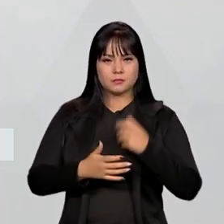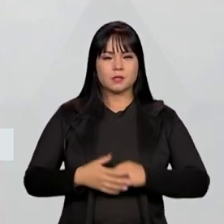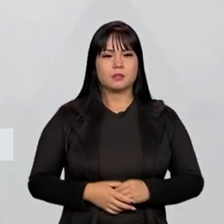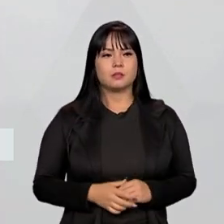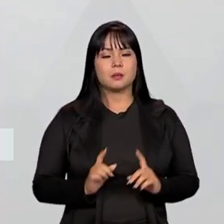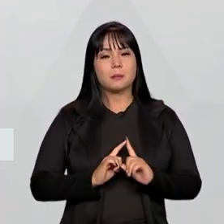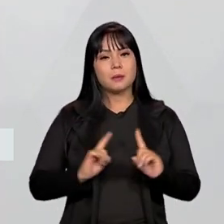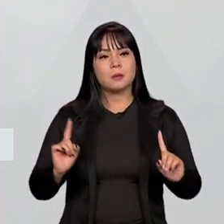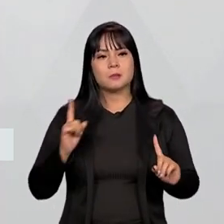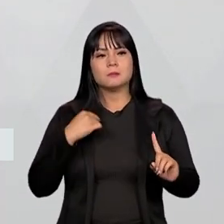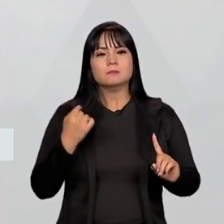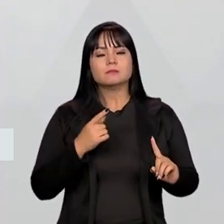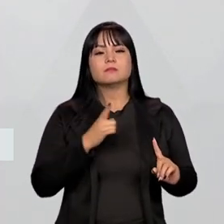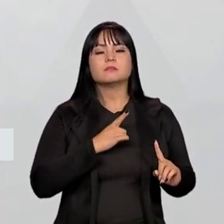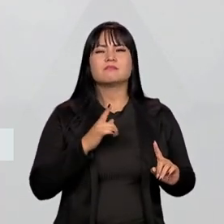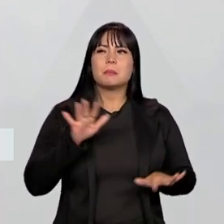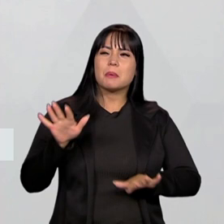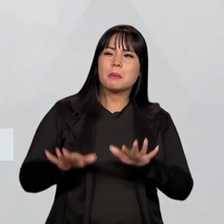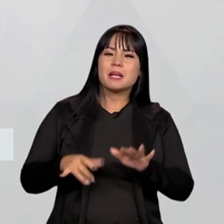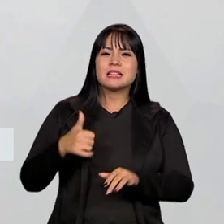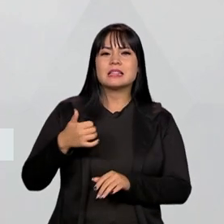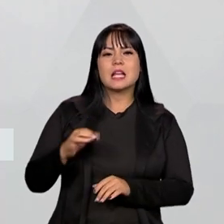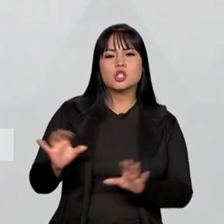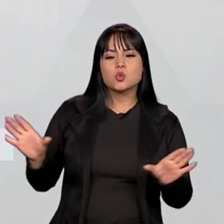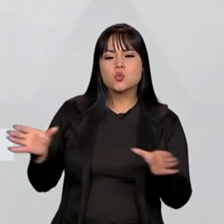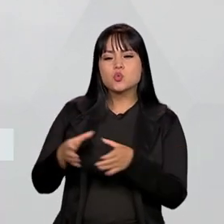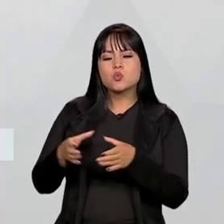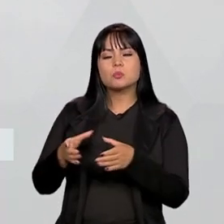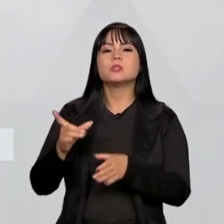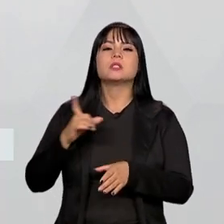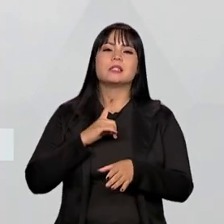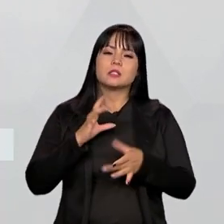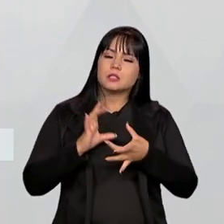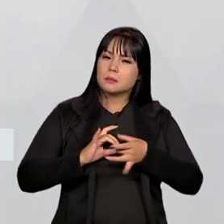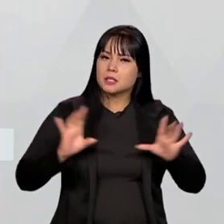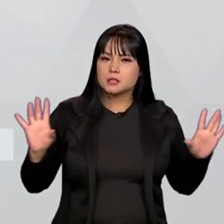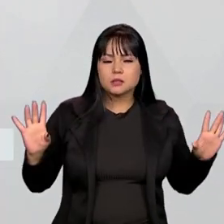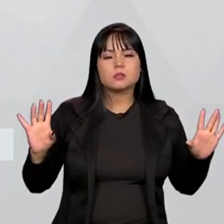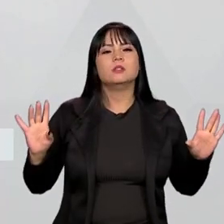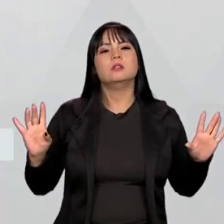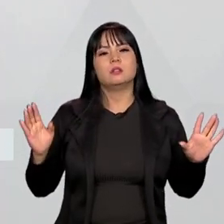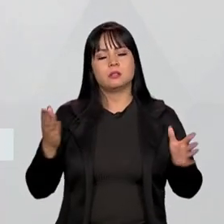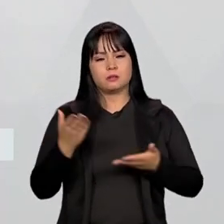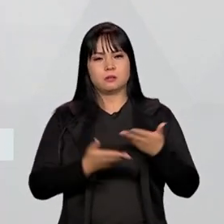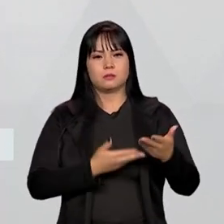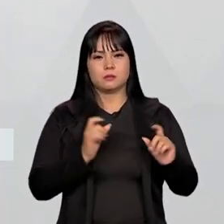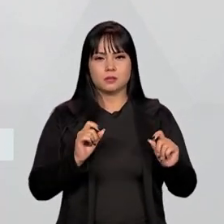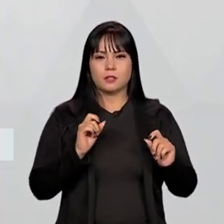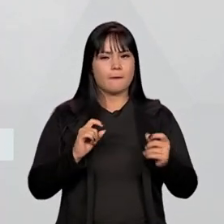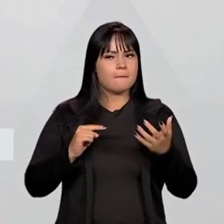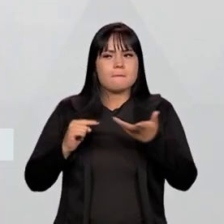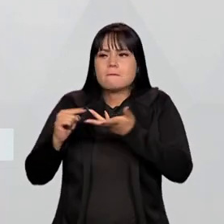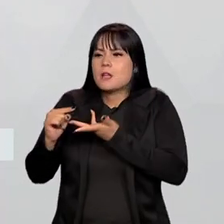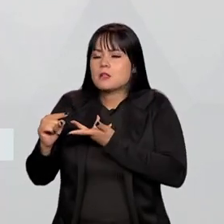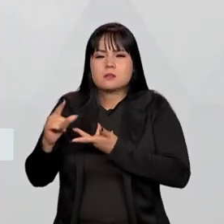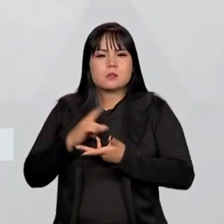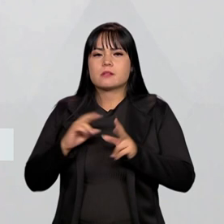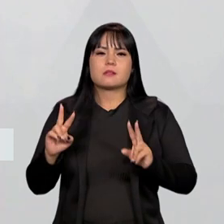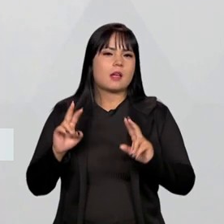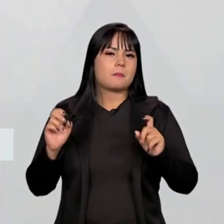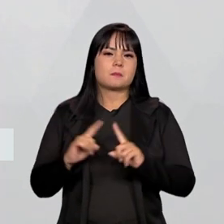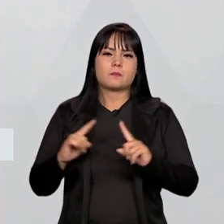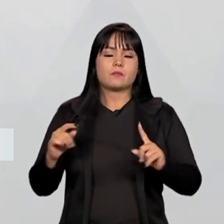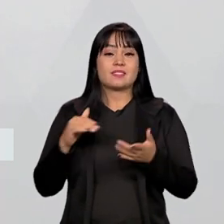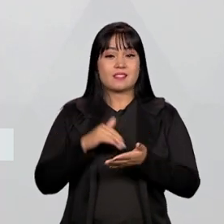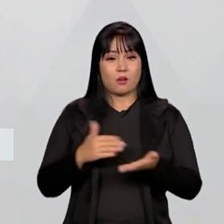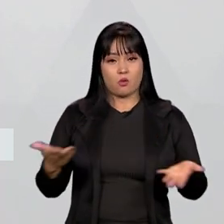Nós tínhamos mais ou menos 10 grupos que foram estabelecidos, tratando de diversos assuntos, mas